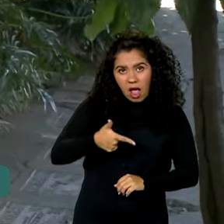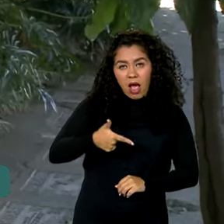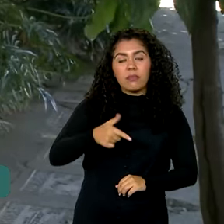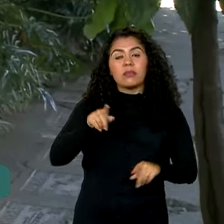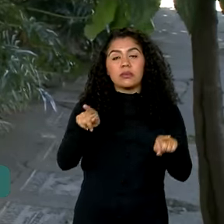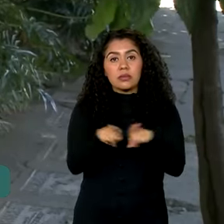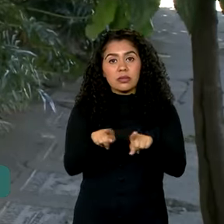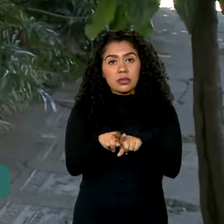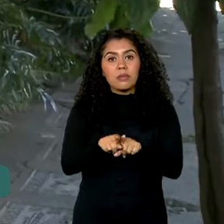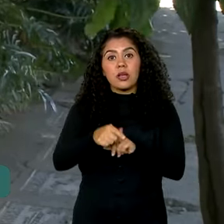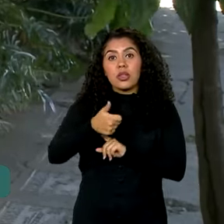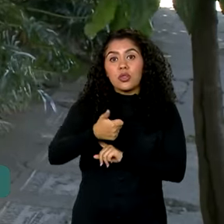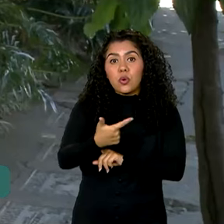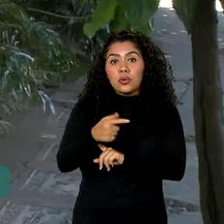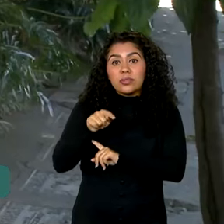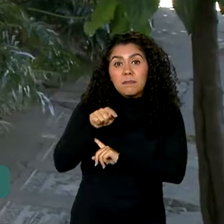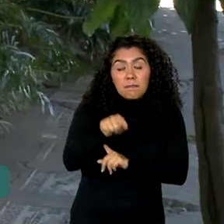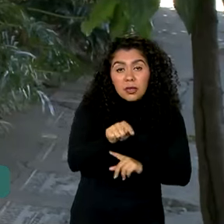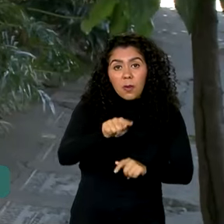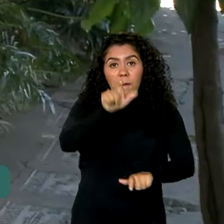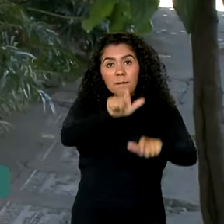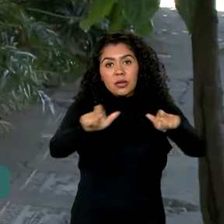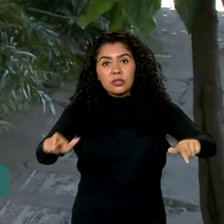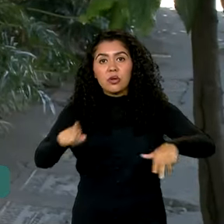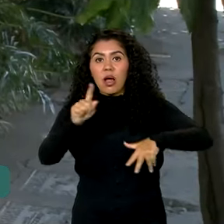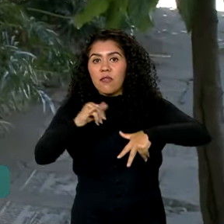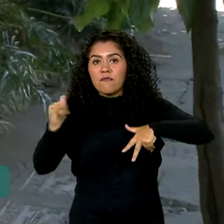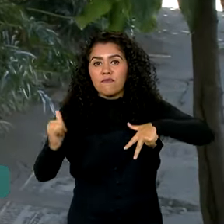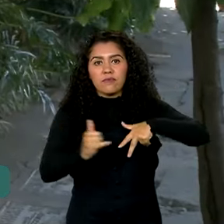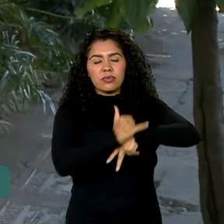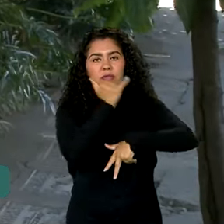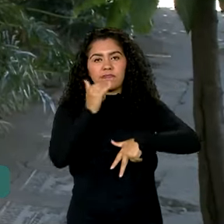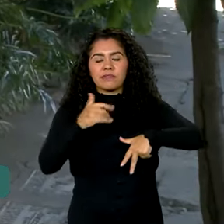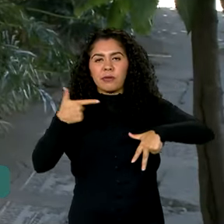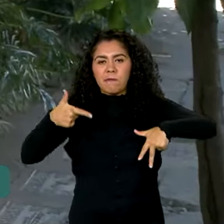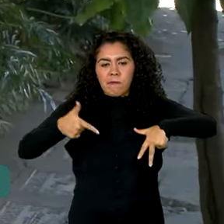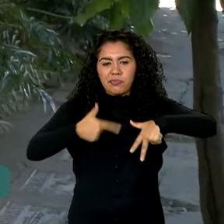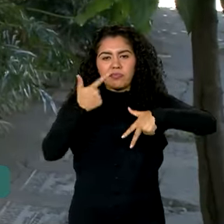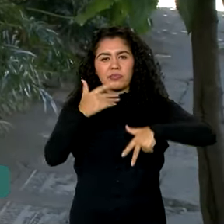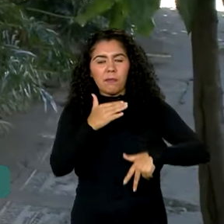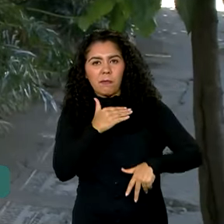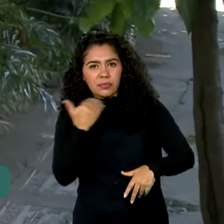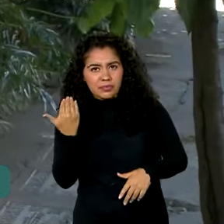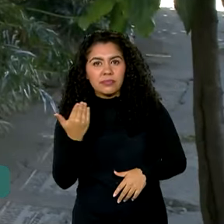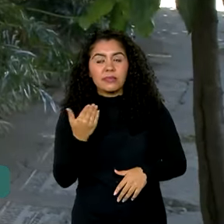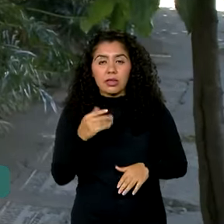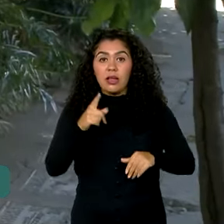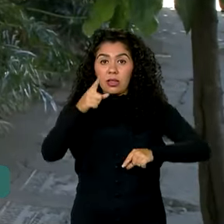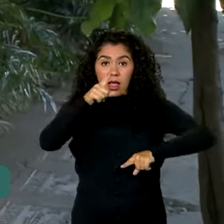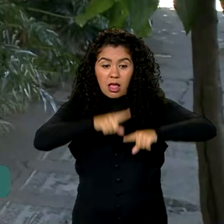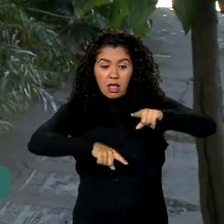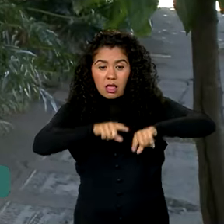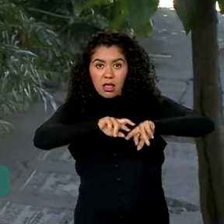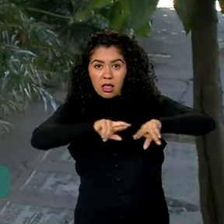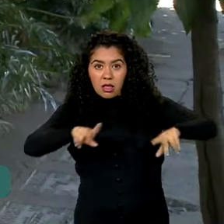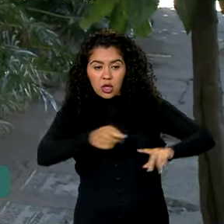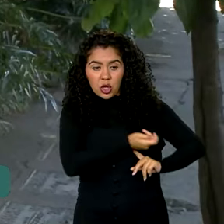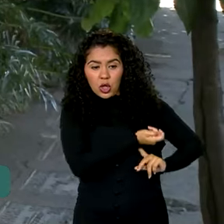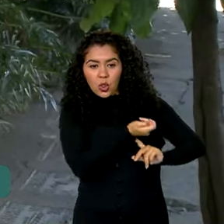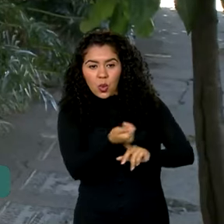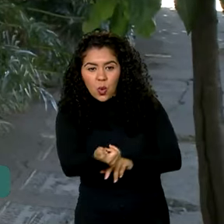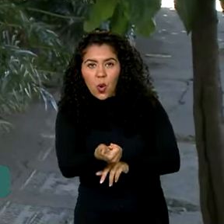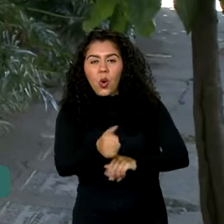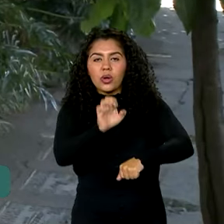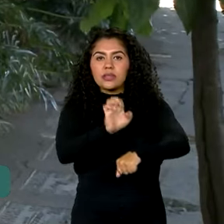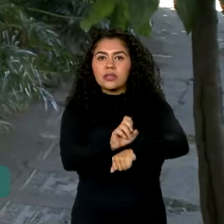12 mil pessoas foram vítimas de homicídio. Esses equipamentos doados aos estados vão